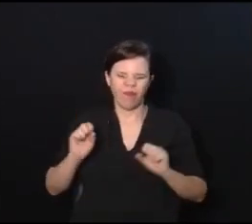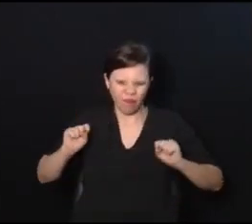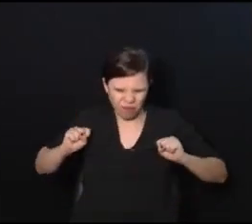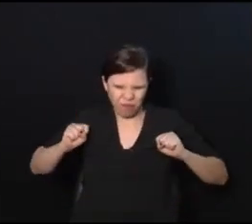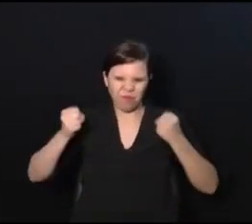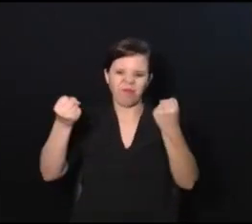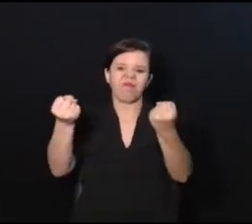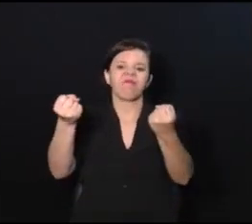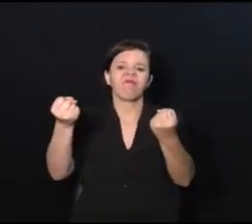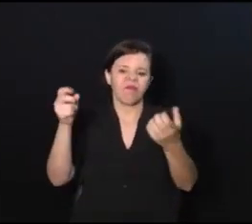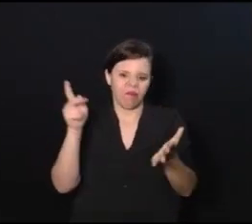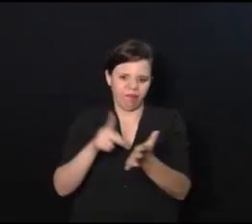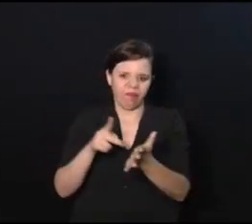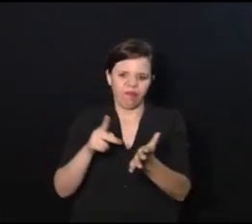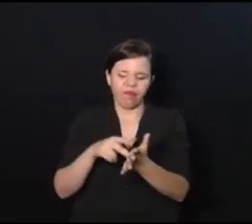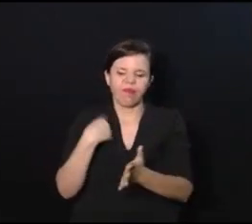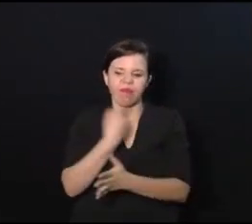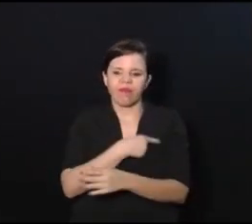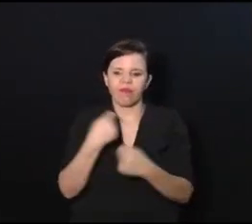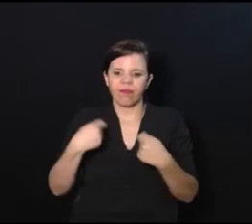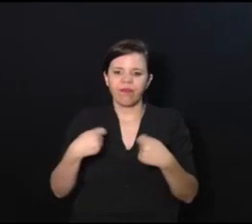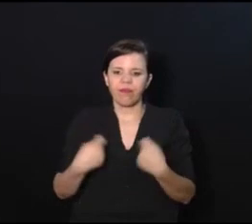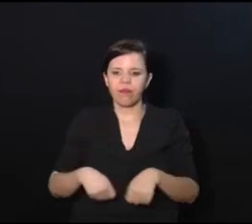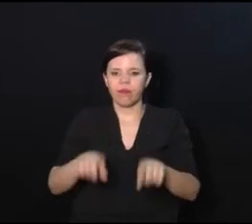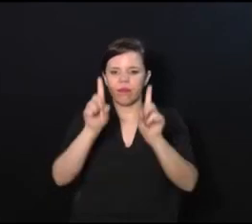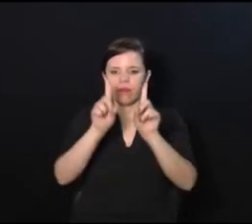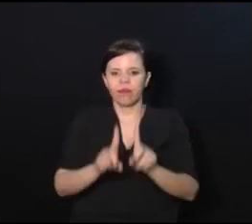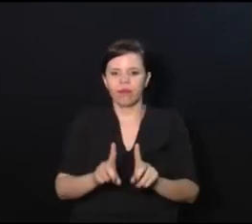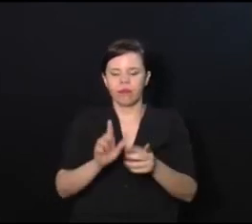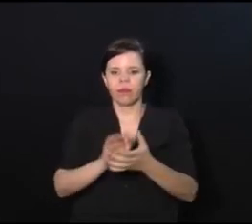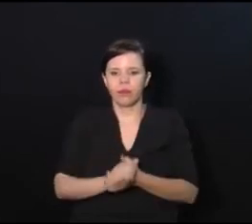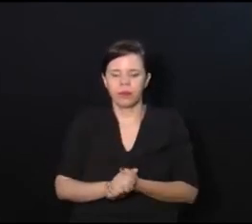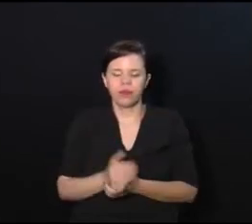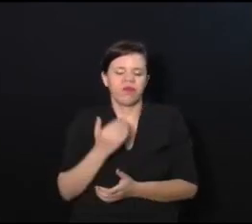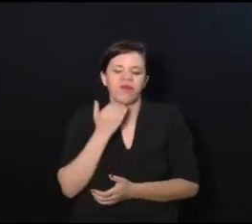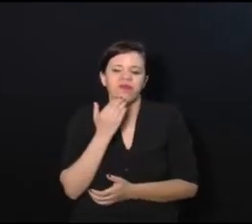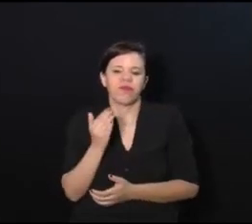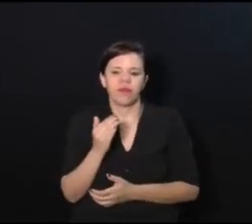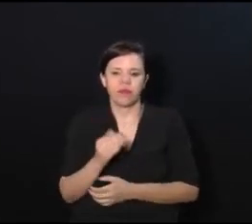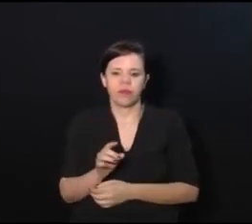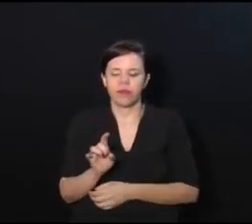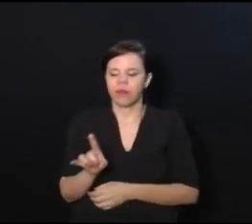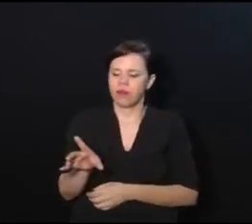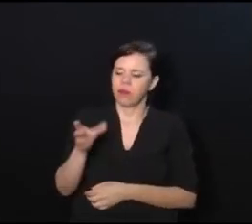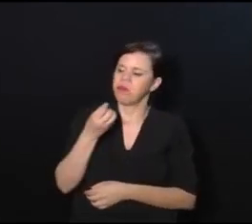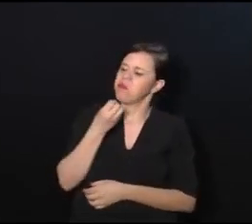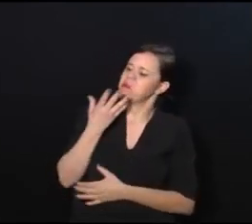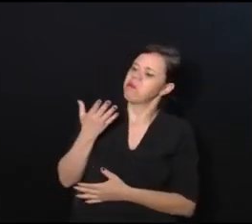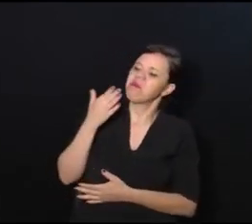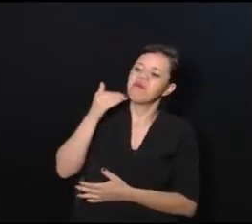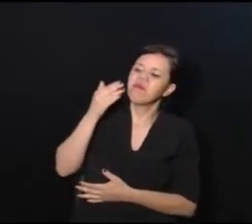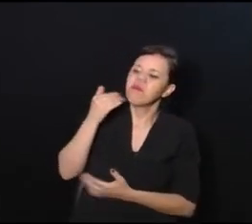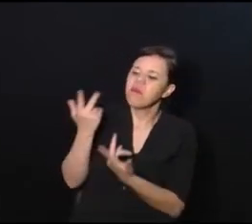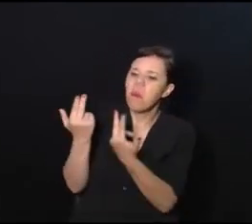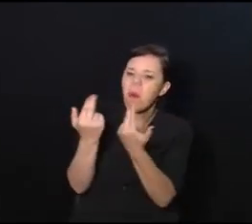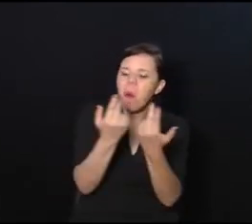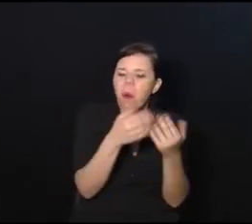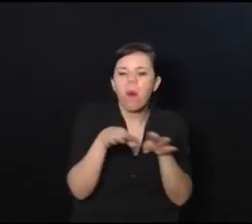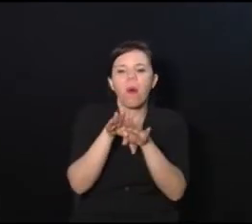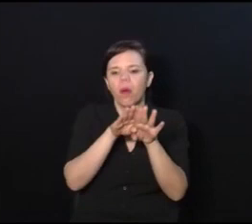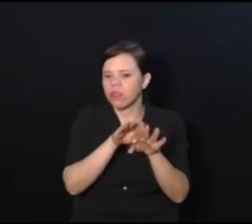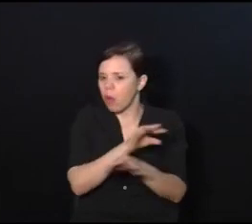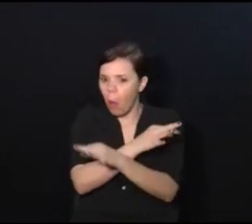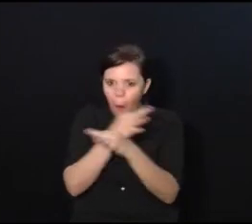E a verdade é que a gente precisa, enquanto pessoa com deficiência, não adianta você ser bom, não adianta você ser igual, você tem que ser